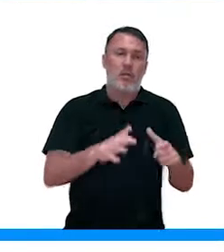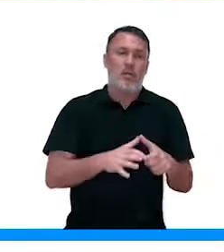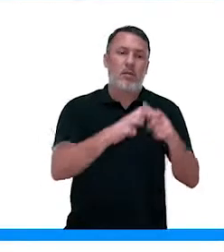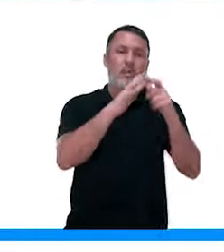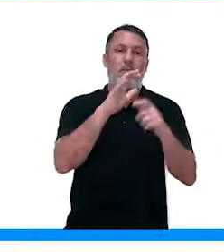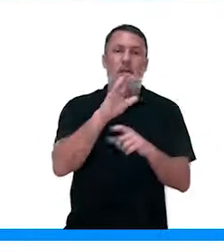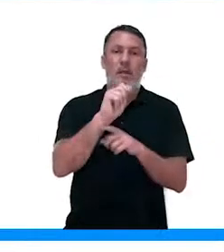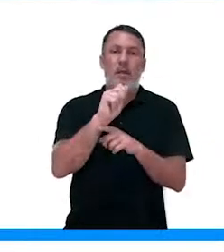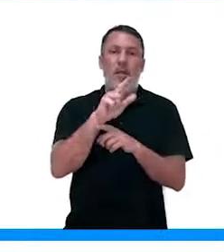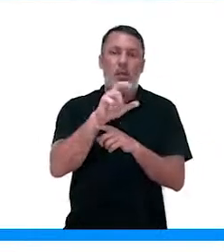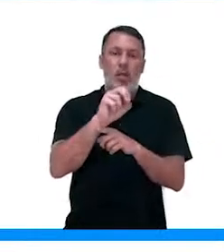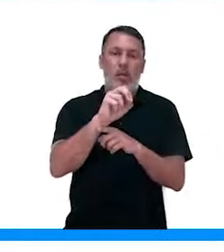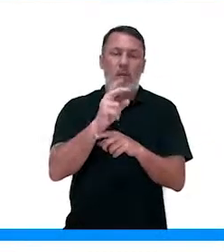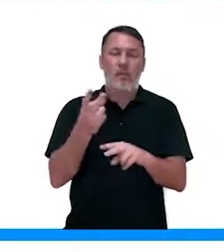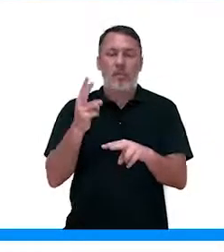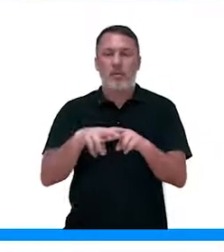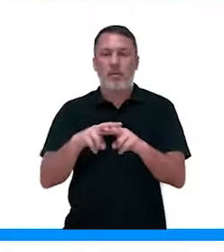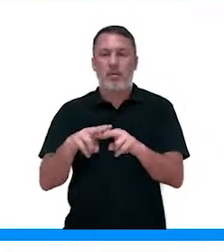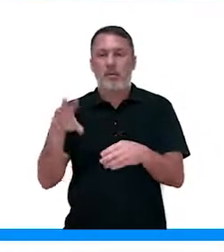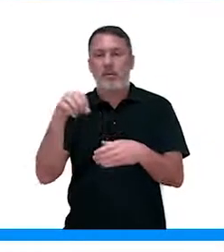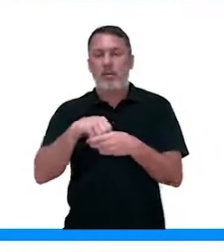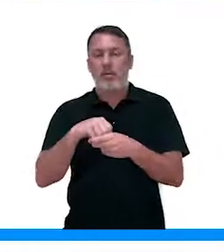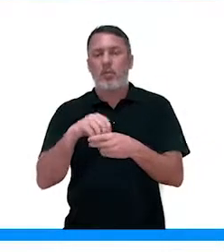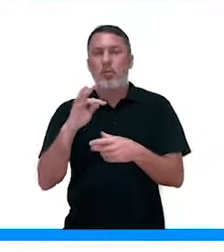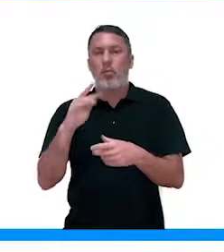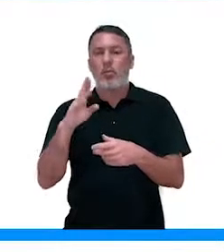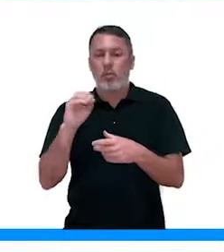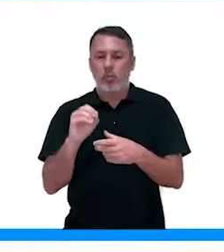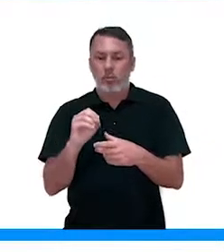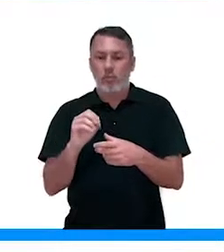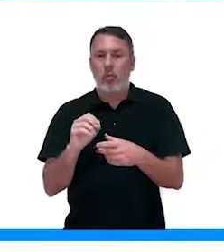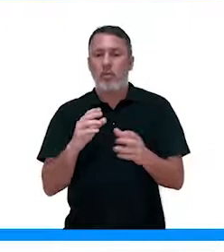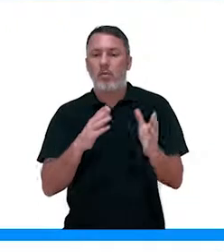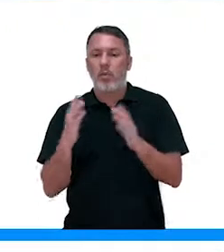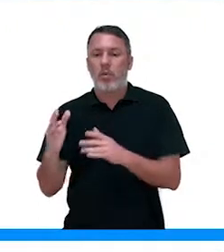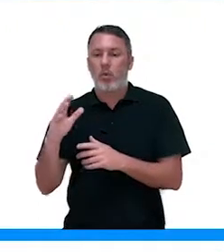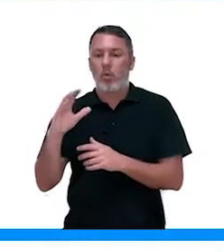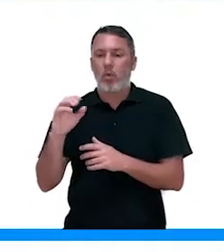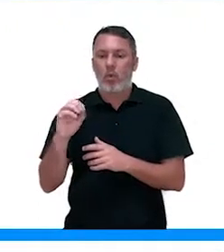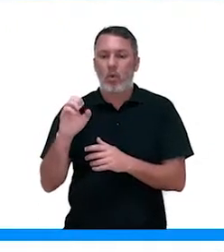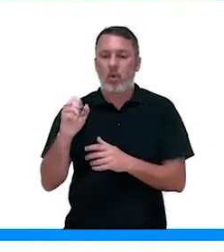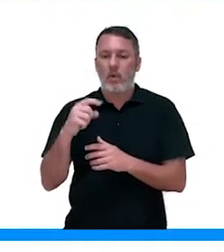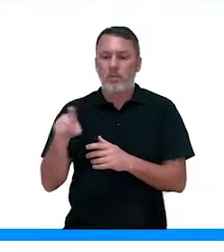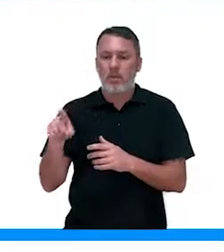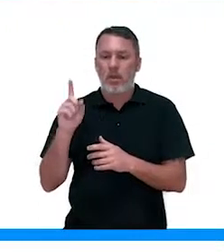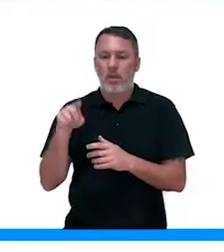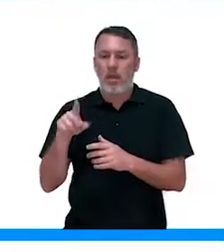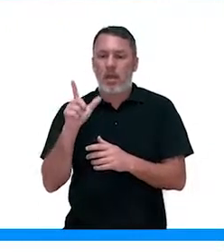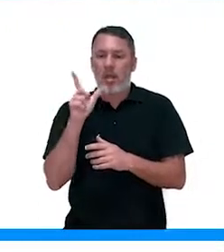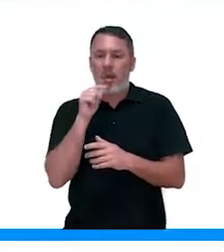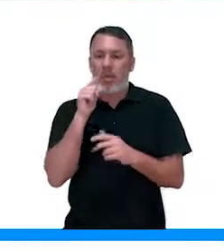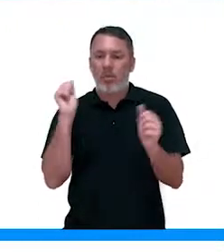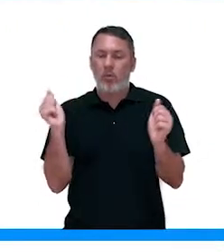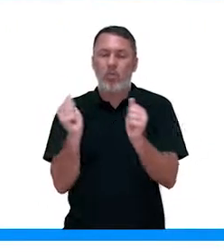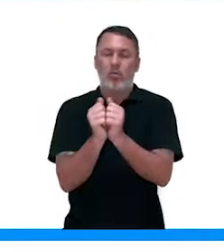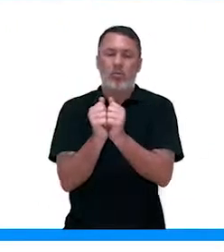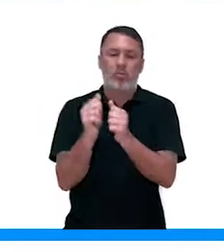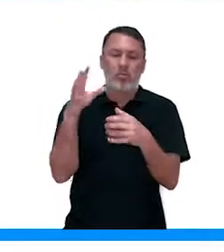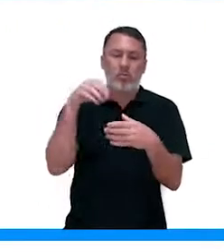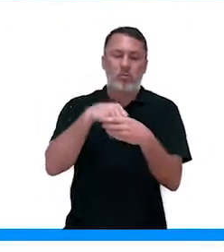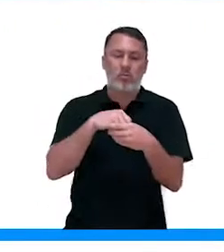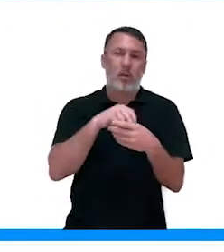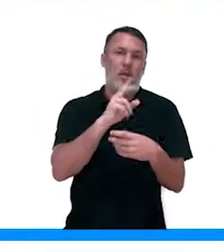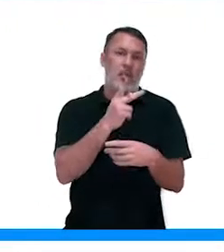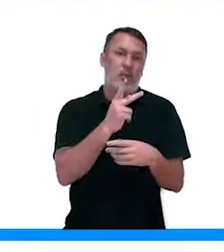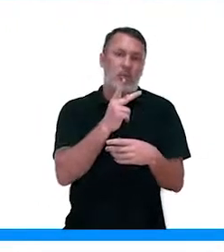caule, né? Isso vai prender elas na parede interna desse tubo. Coesão, como eu disse que as moléculas de água são bem unidas